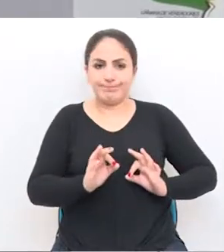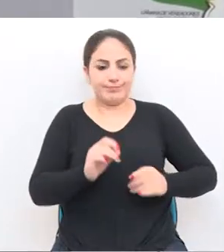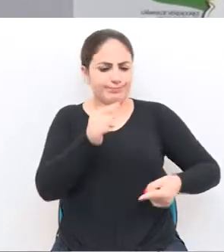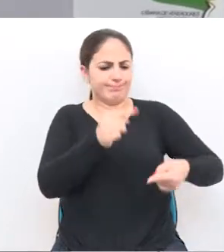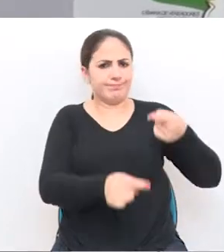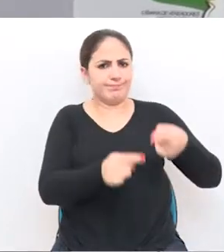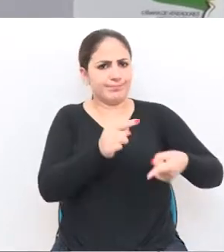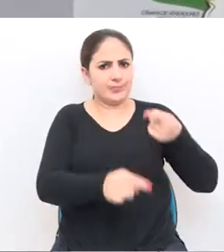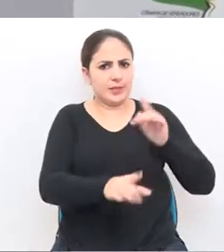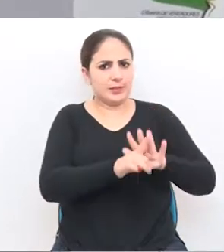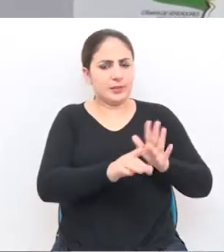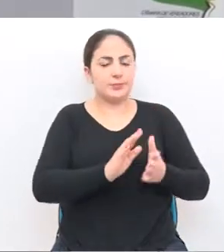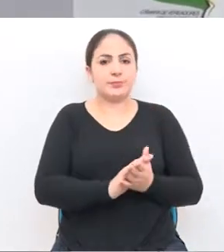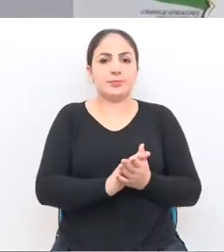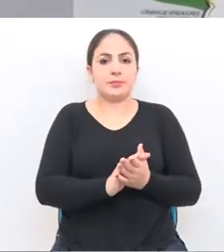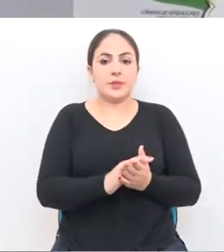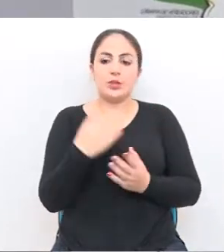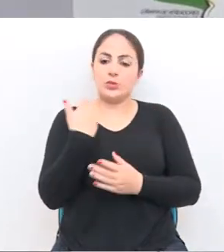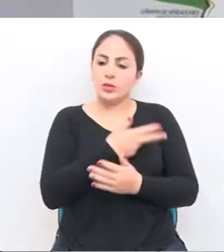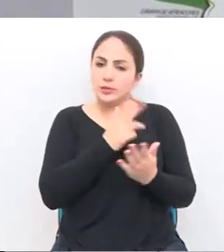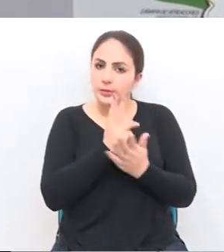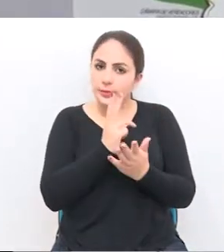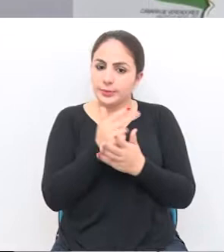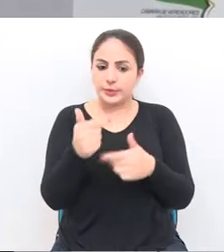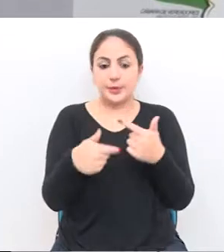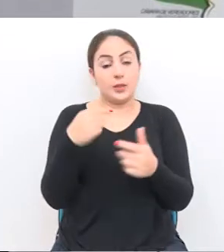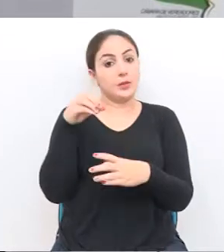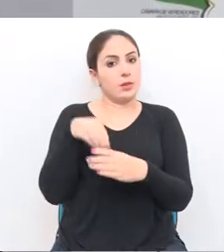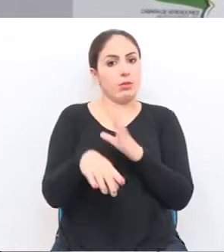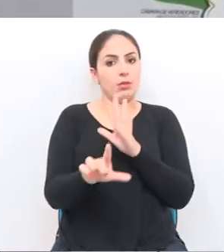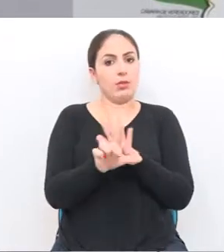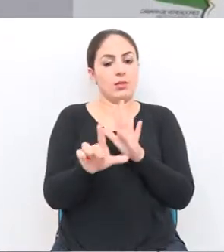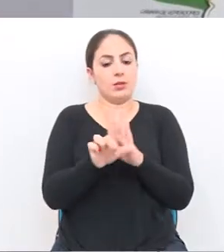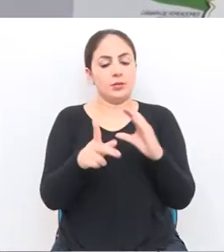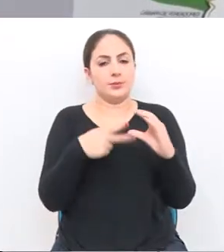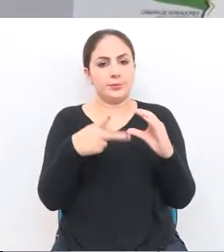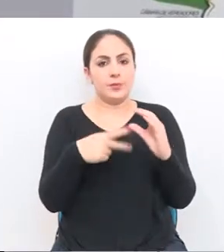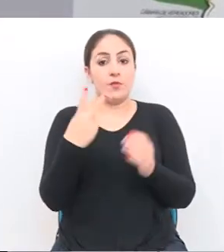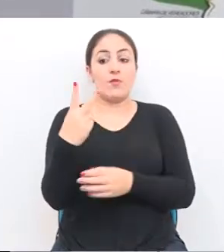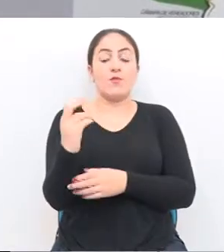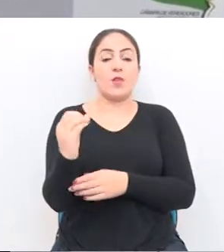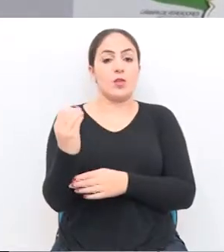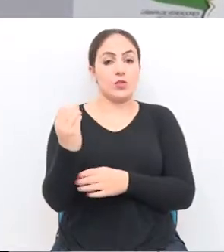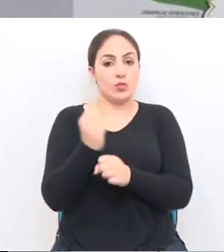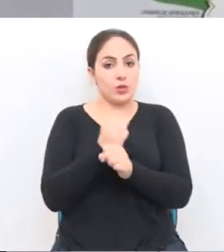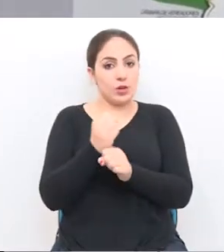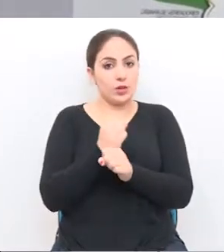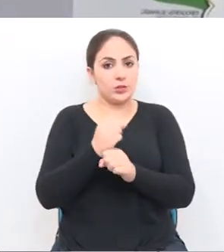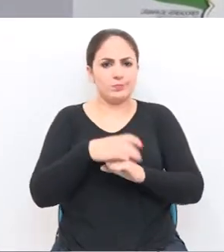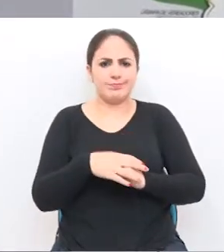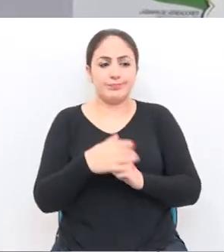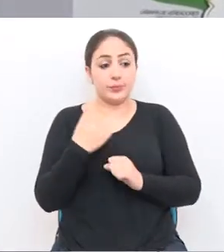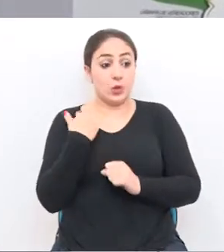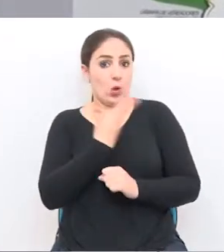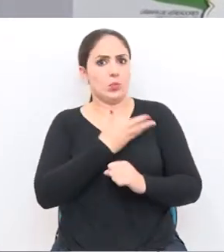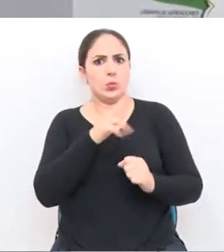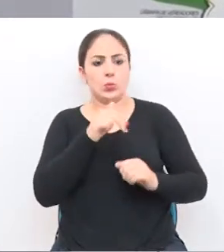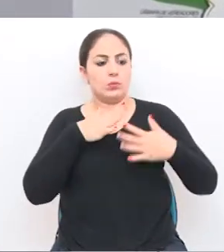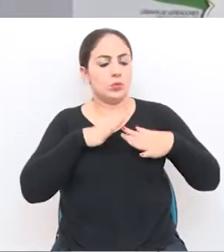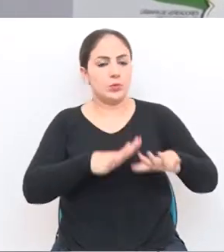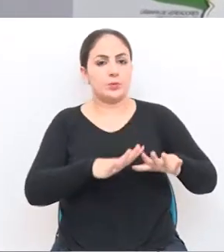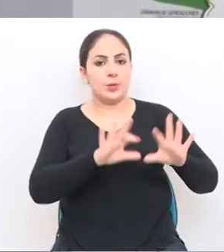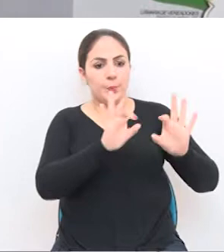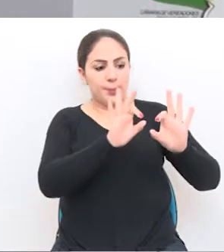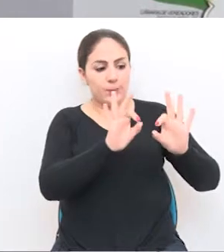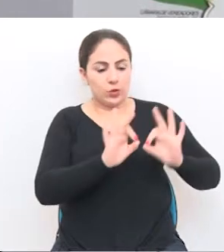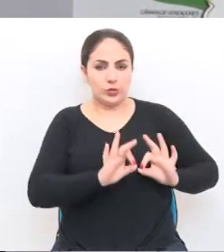inconstitucional e nós, como sempre, trabalhamos dentro da lei aqui na Câmara dos Vereadores nesses 20 anos, nós nunca gostamos e